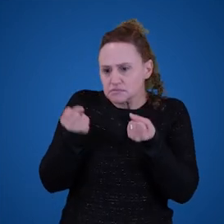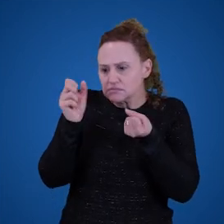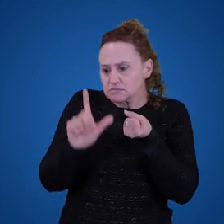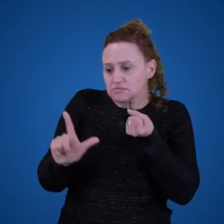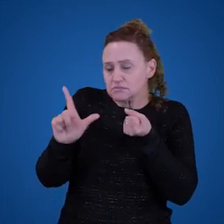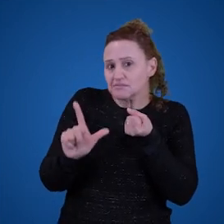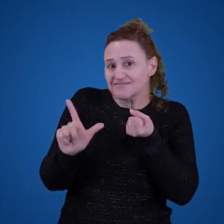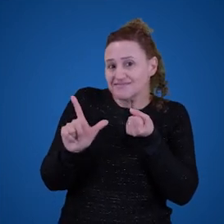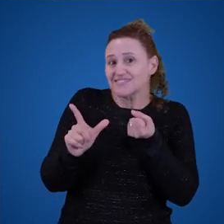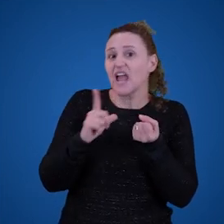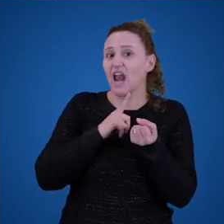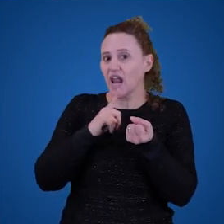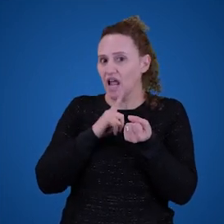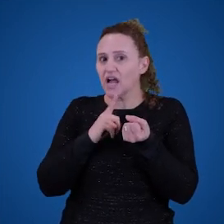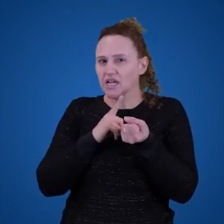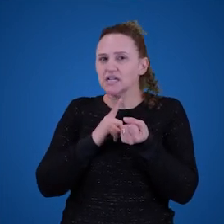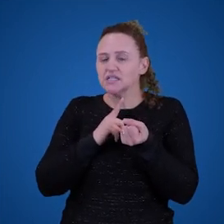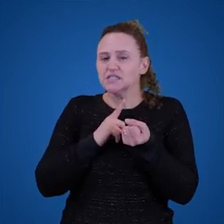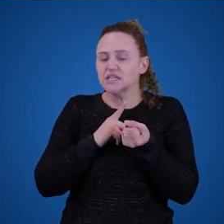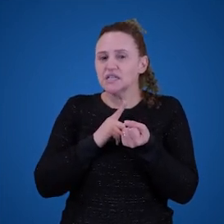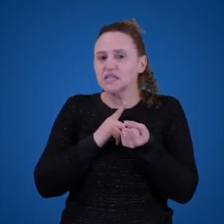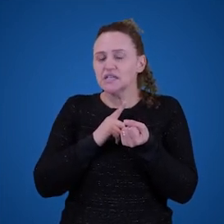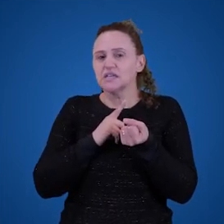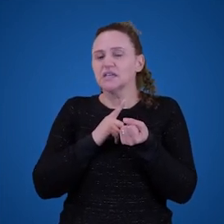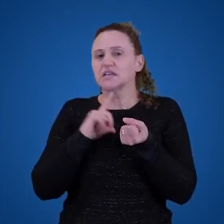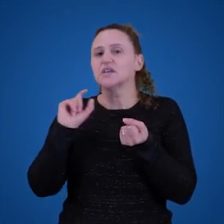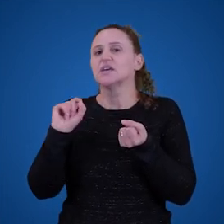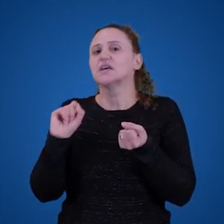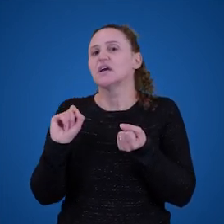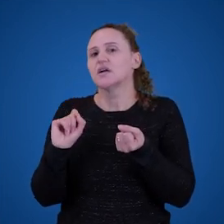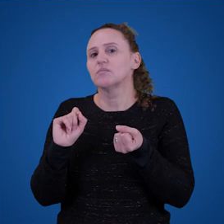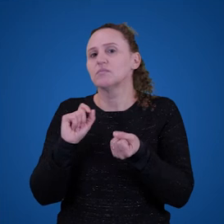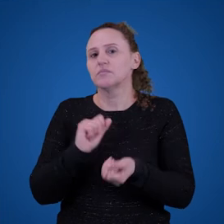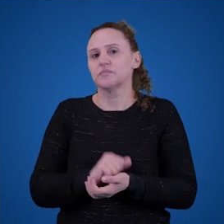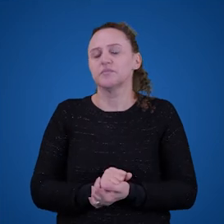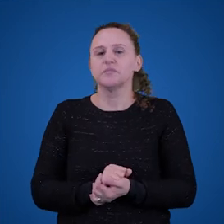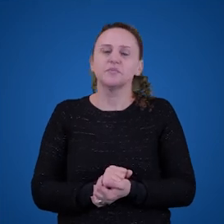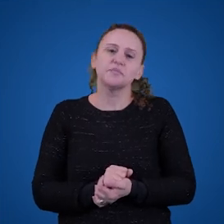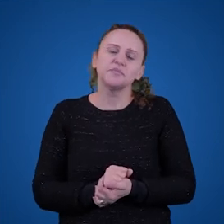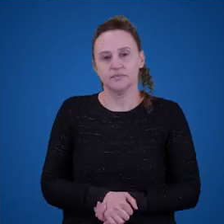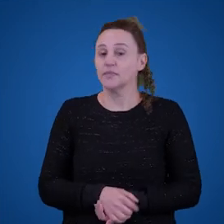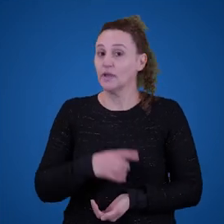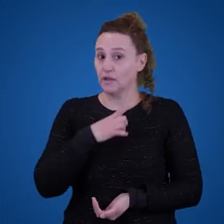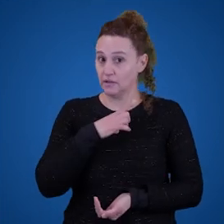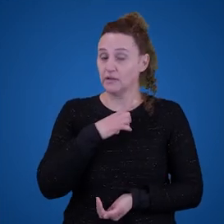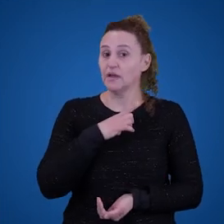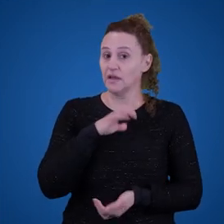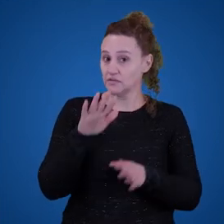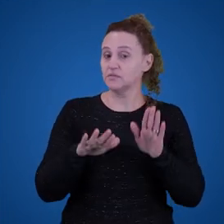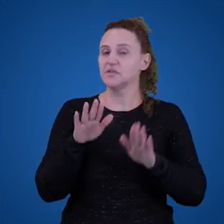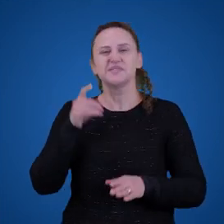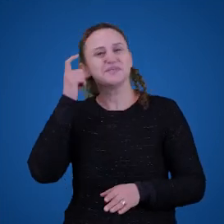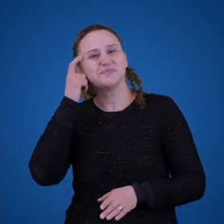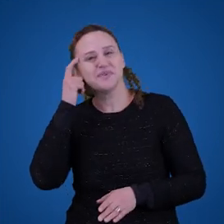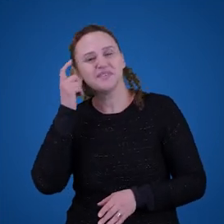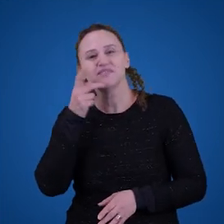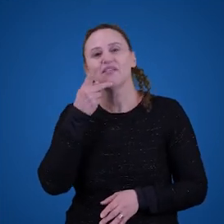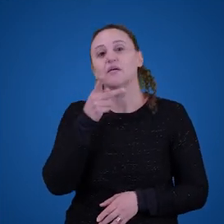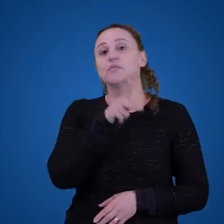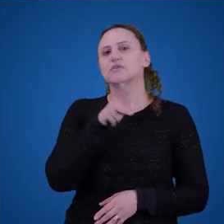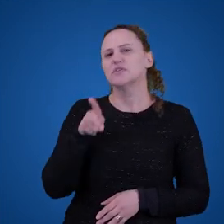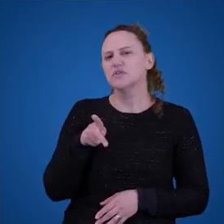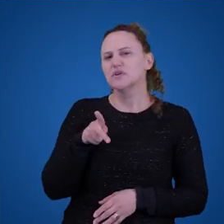ficcional ou ficcional. É claro que alguém sempre pode dizer, ah, professor, mas as autobiografias, né?